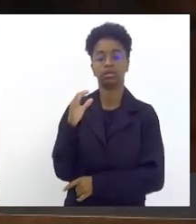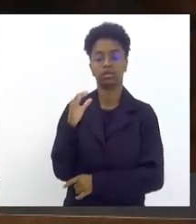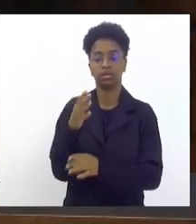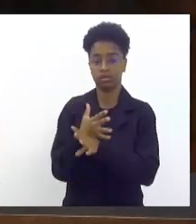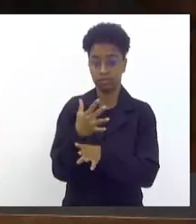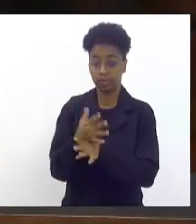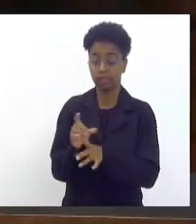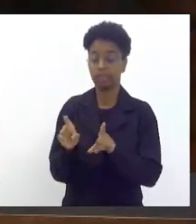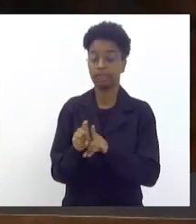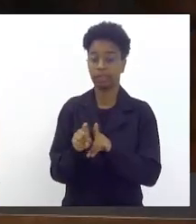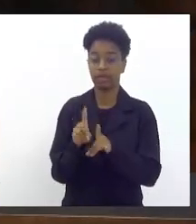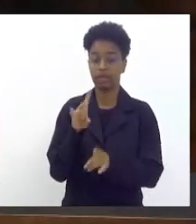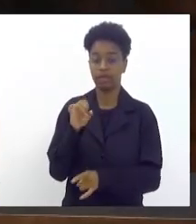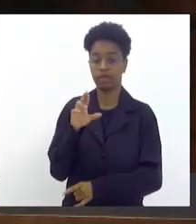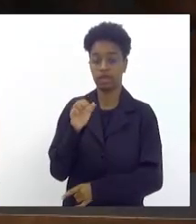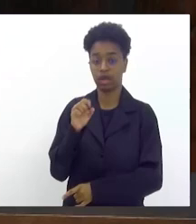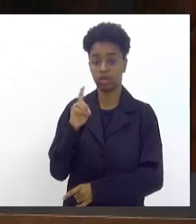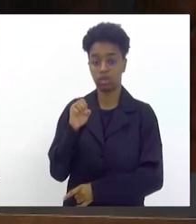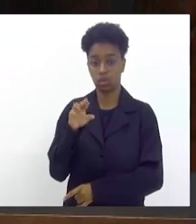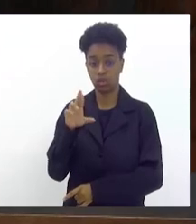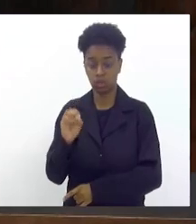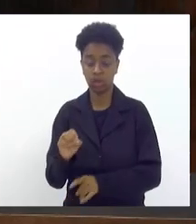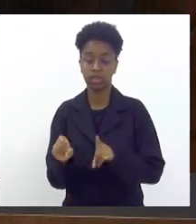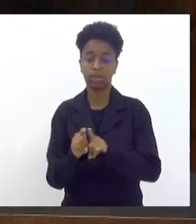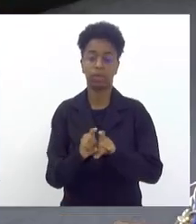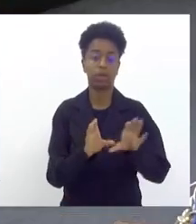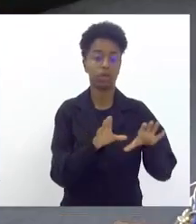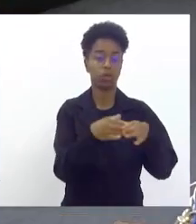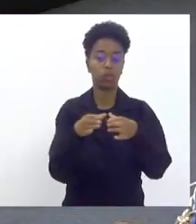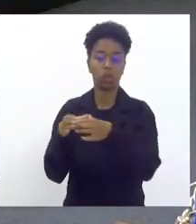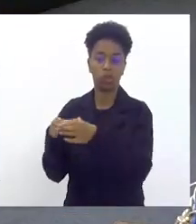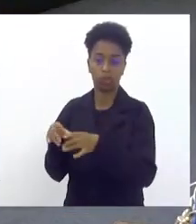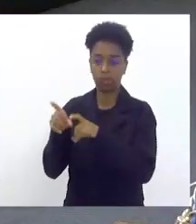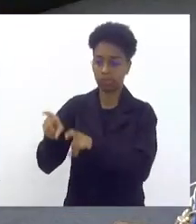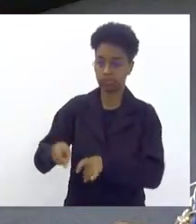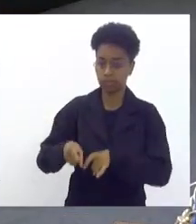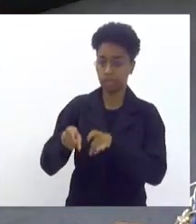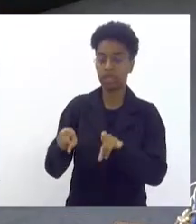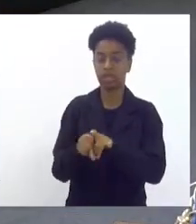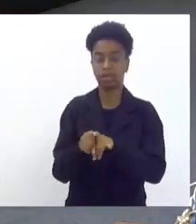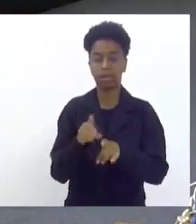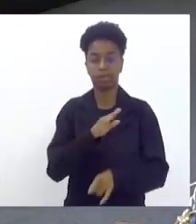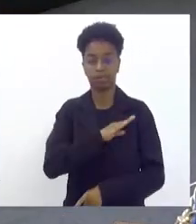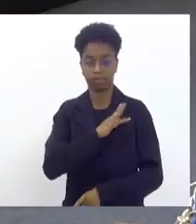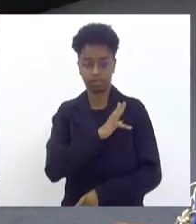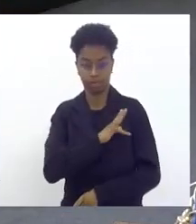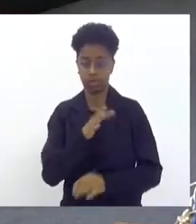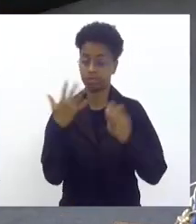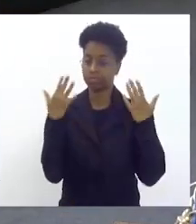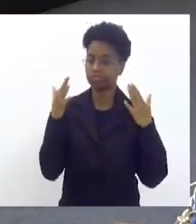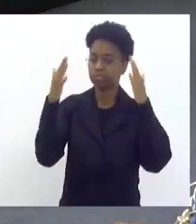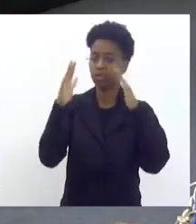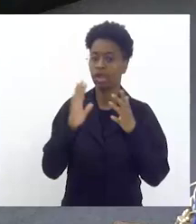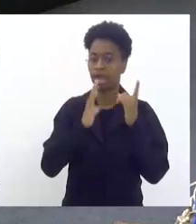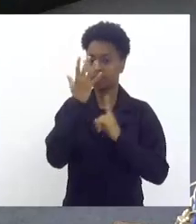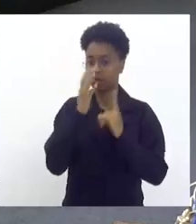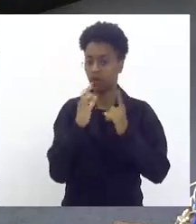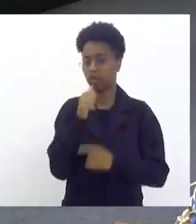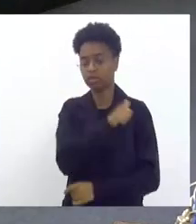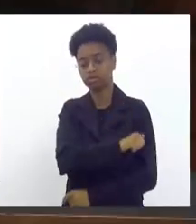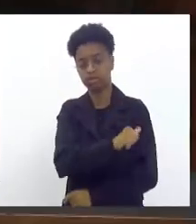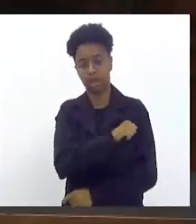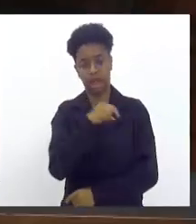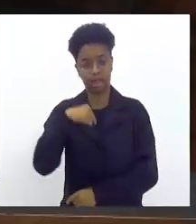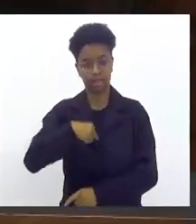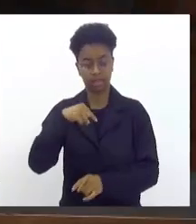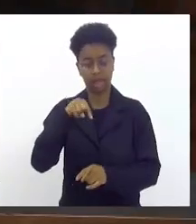agremiações do interior do estado da nossa região metropolitana da nossa Baixada Fluminense viva o carnaval do Rio de Janeiro a Assembleia